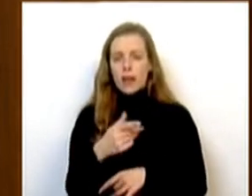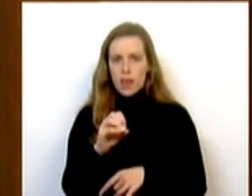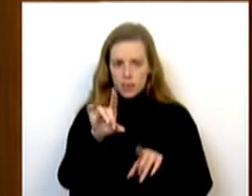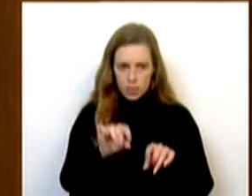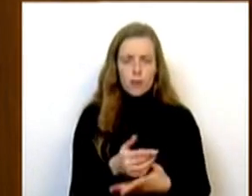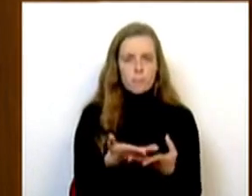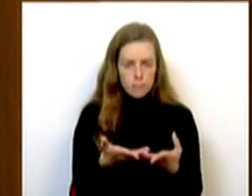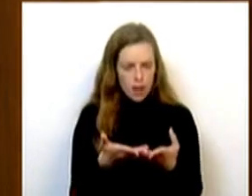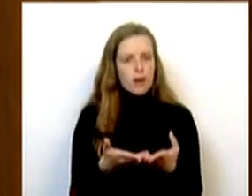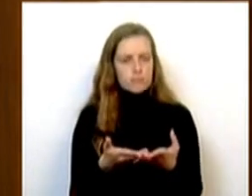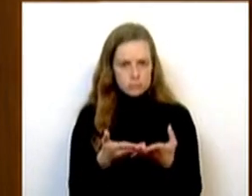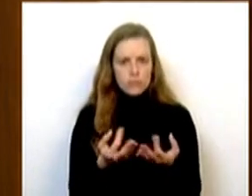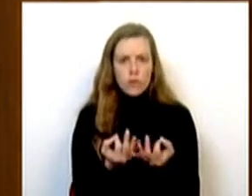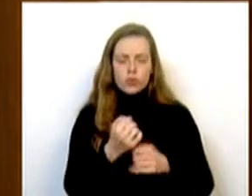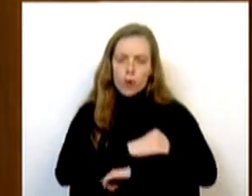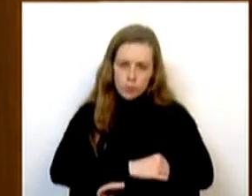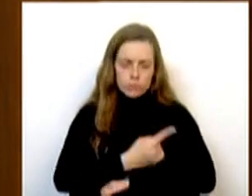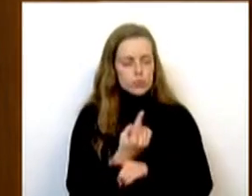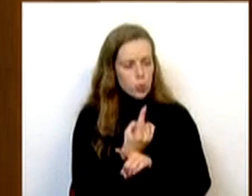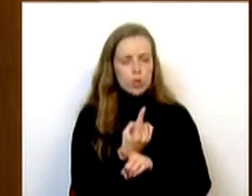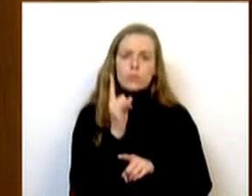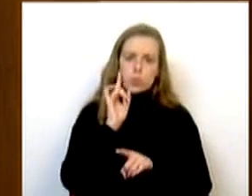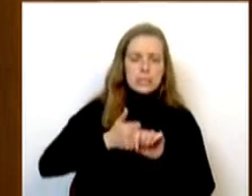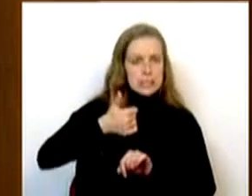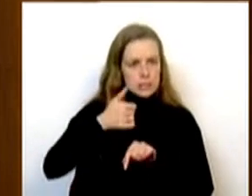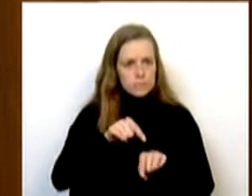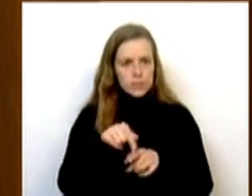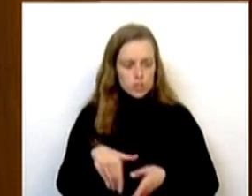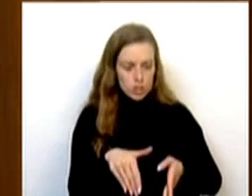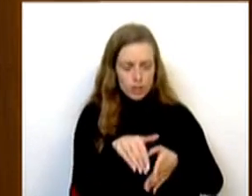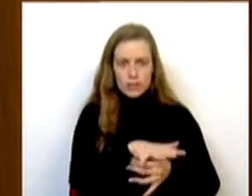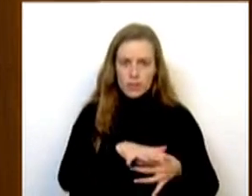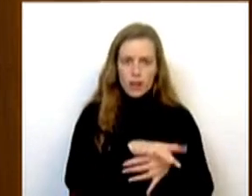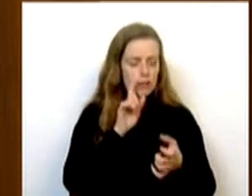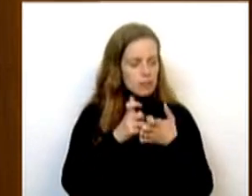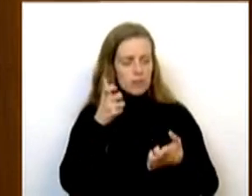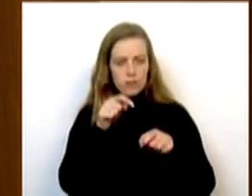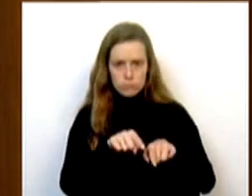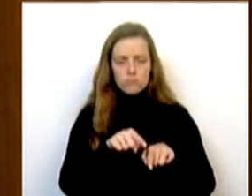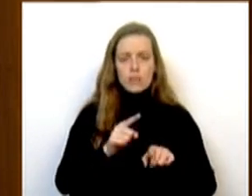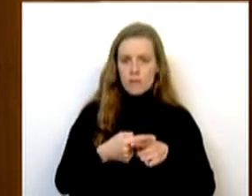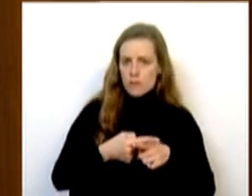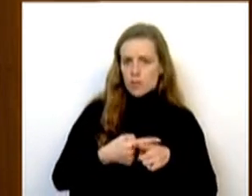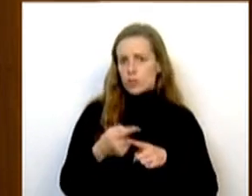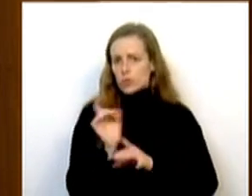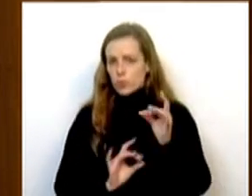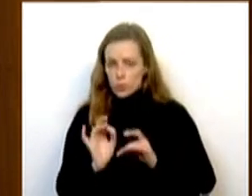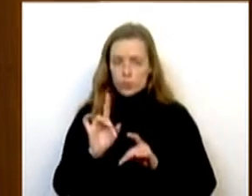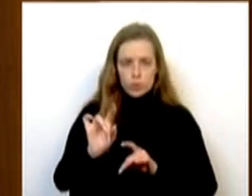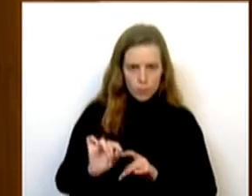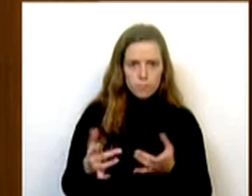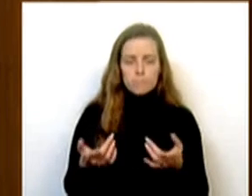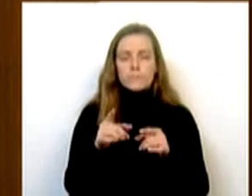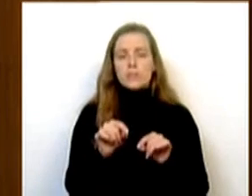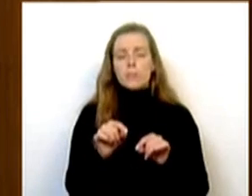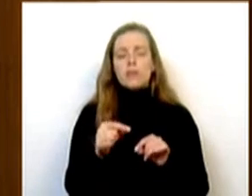todos os domínios operacionais. Incidem sobre áreas estrategicamente relevantes para os interesses nacionais e europeus, incluindo